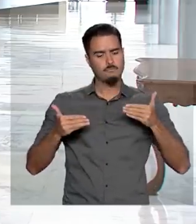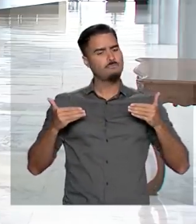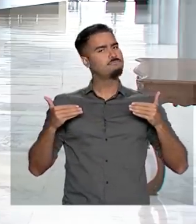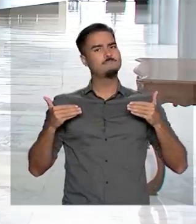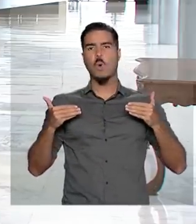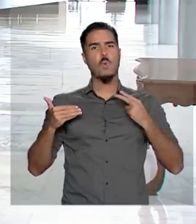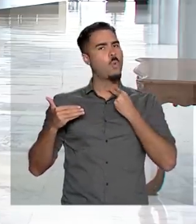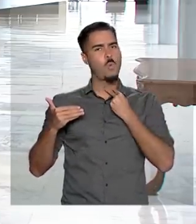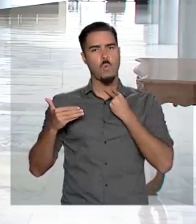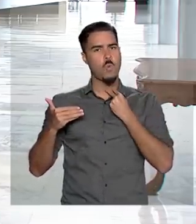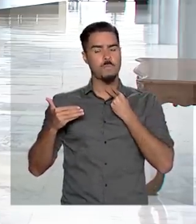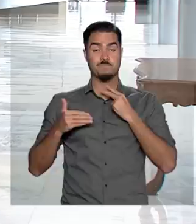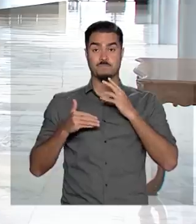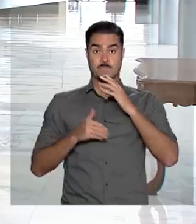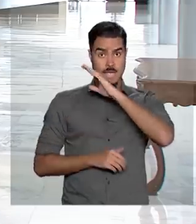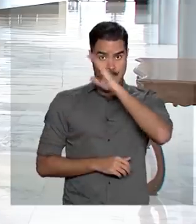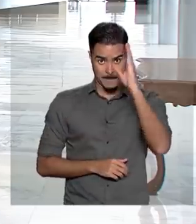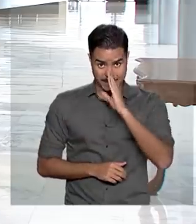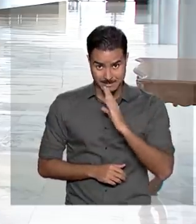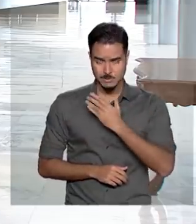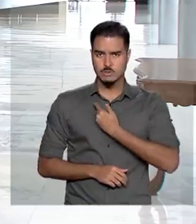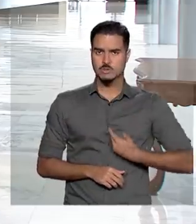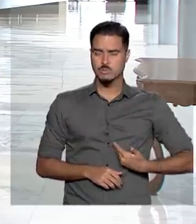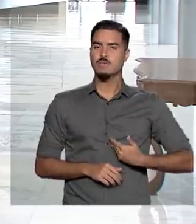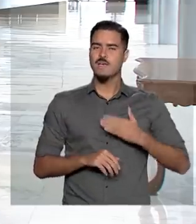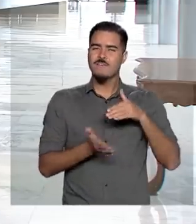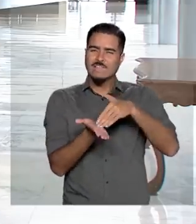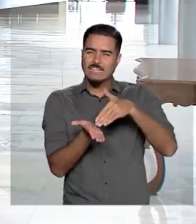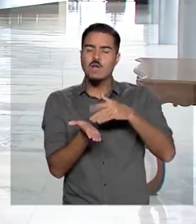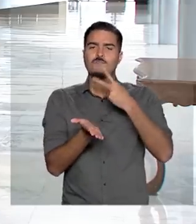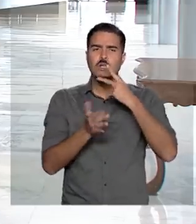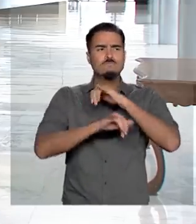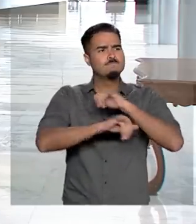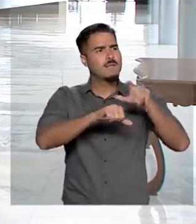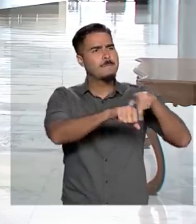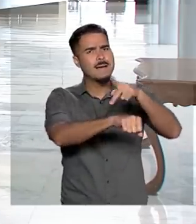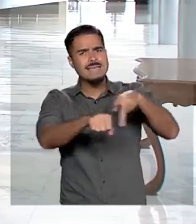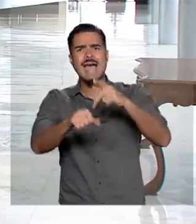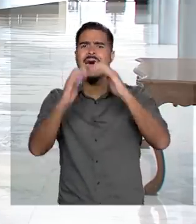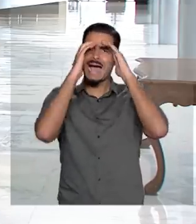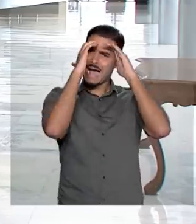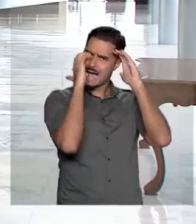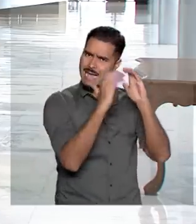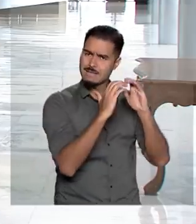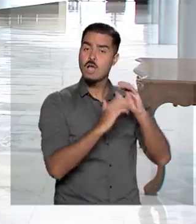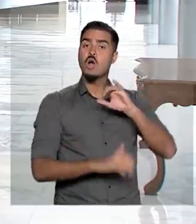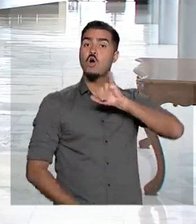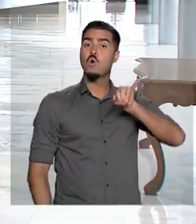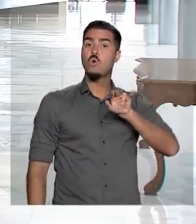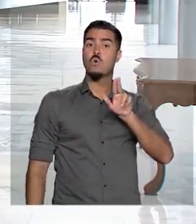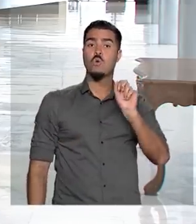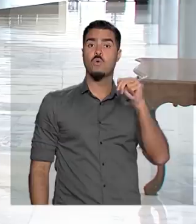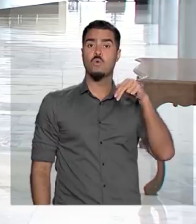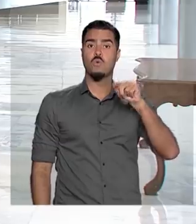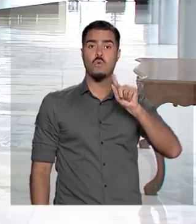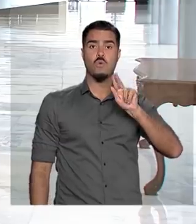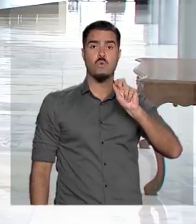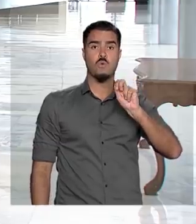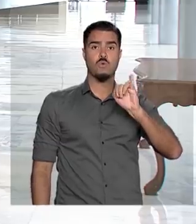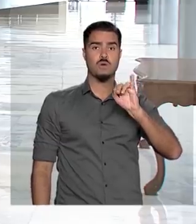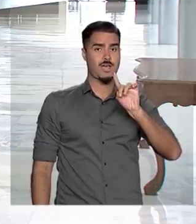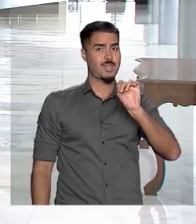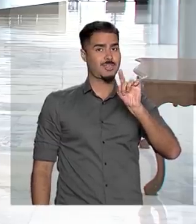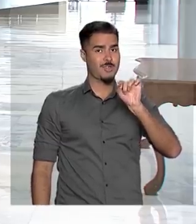aspas. O governo do Brasil encerra a nota apelando a comunidade internacional para que reconheça Juan Guaidó, presidente da